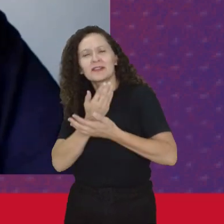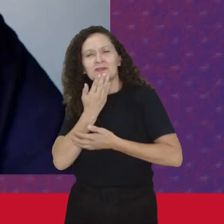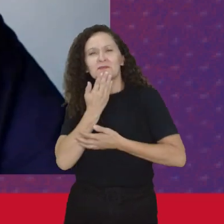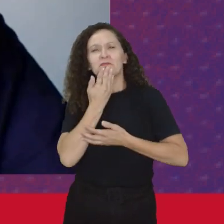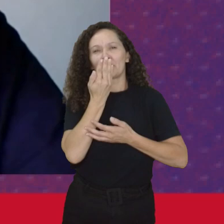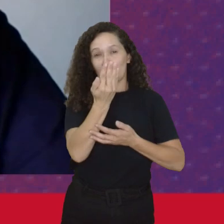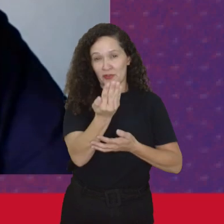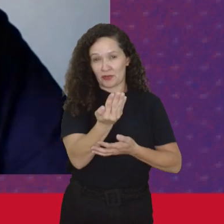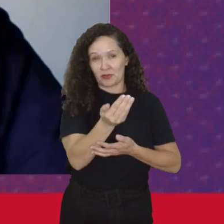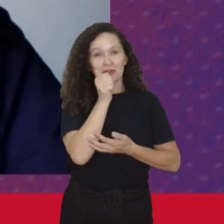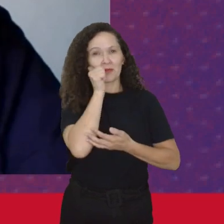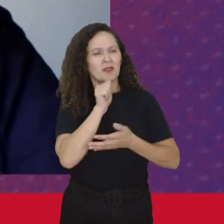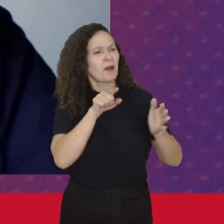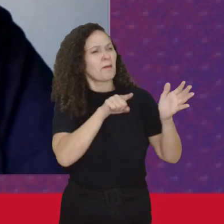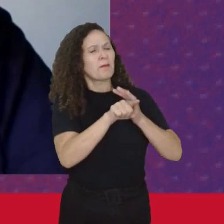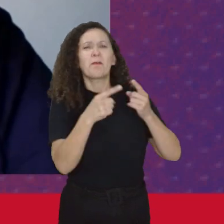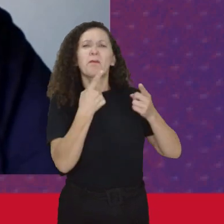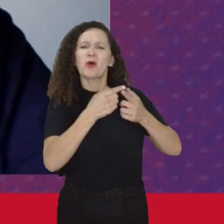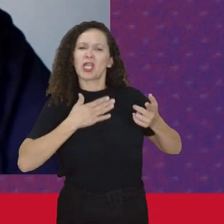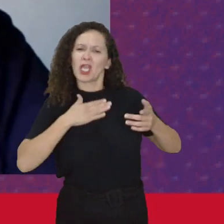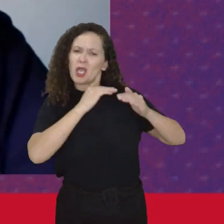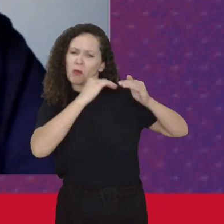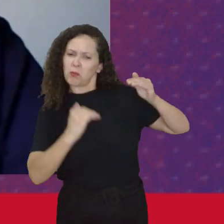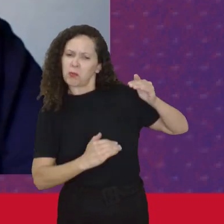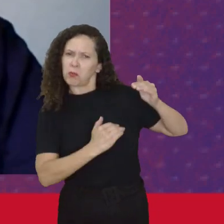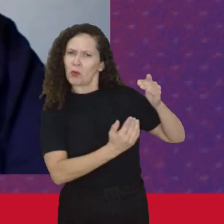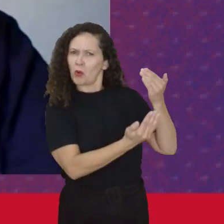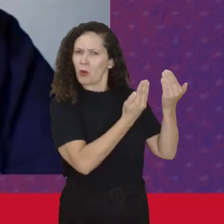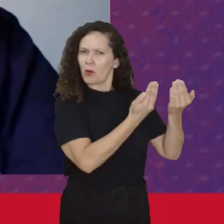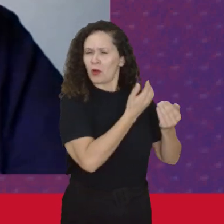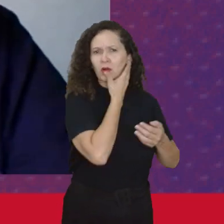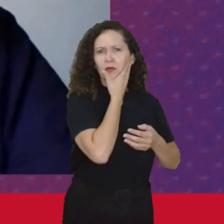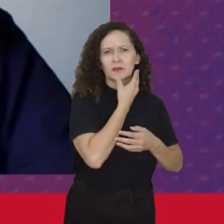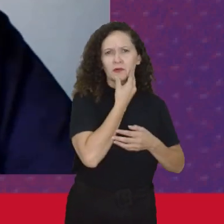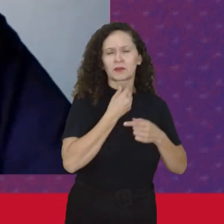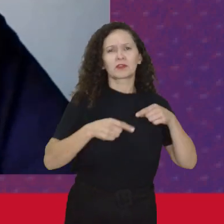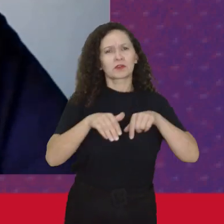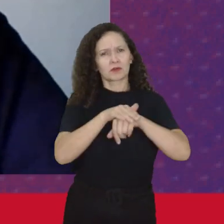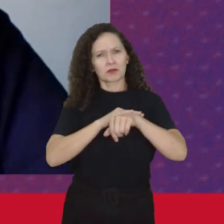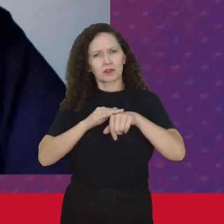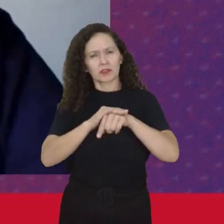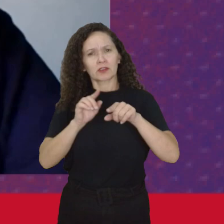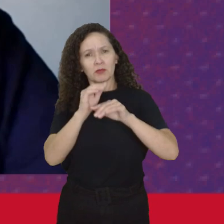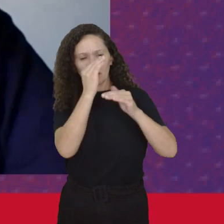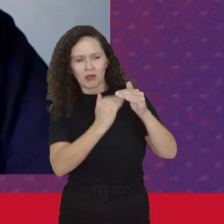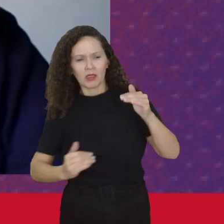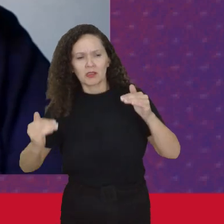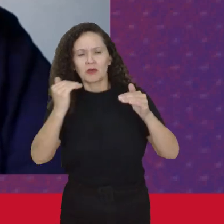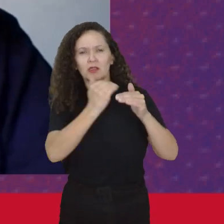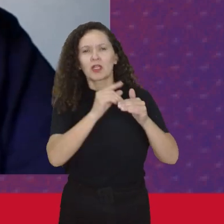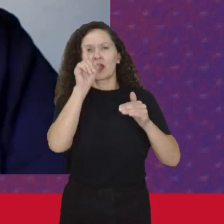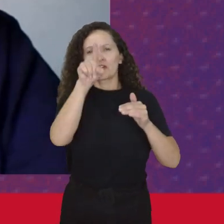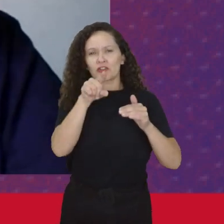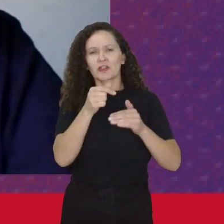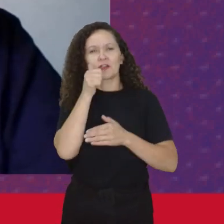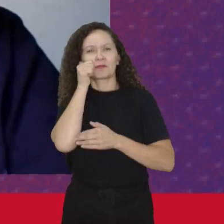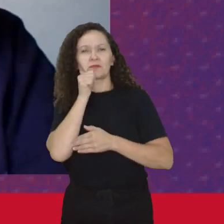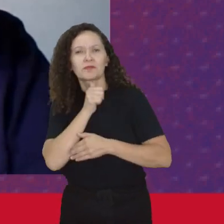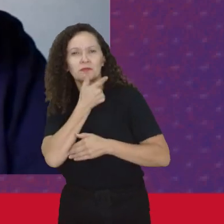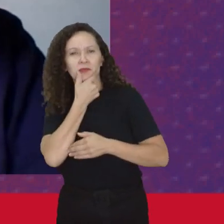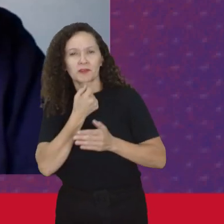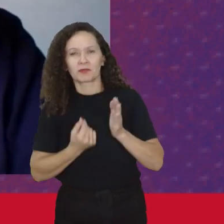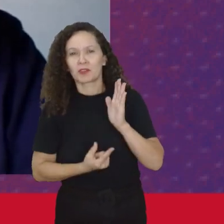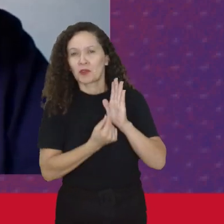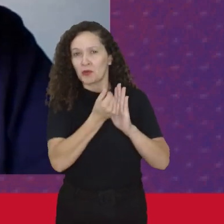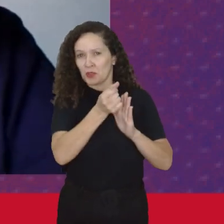Questionando a subordinação E a ideia De inferioridade Das mulheres Discutindo com igualdade Também para as mulheres No momento Que o capitalismo